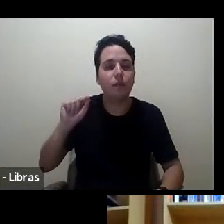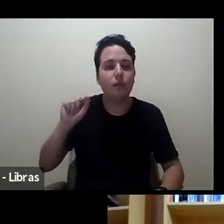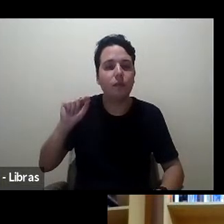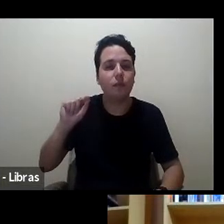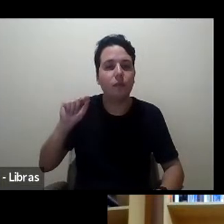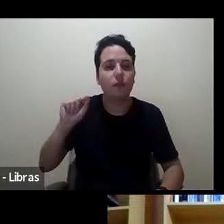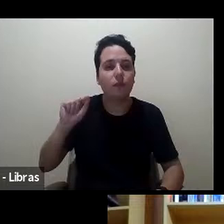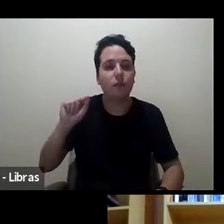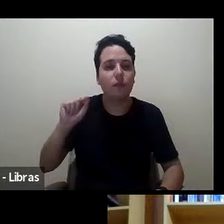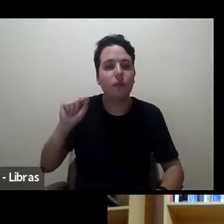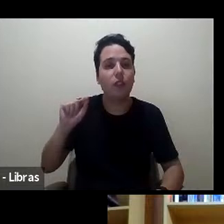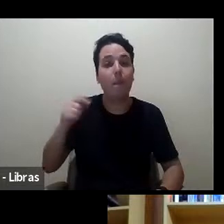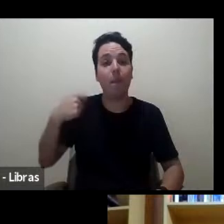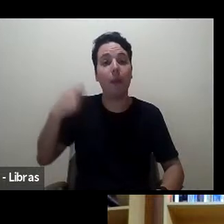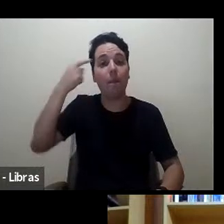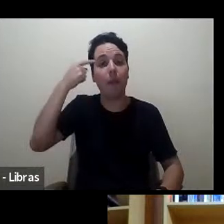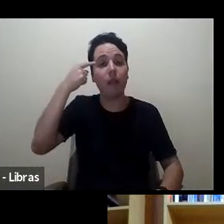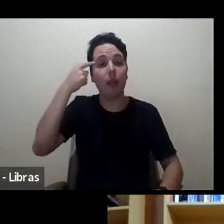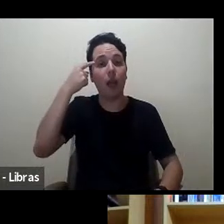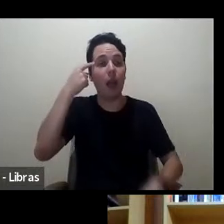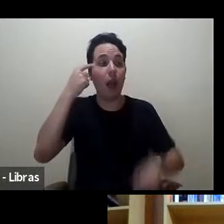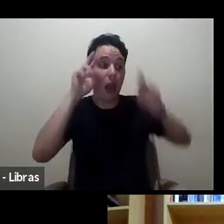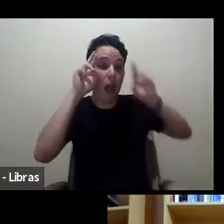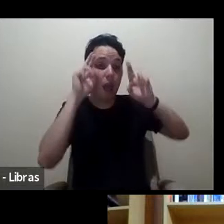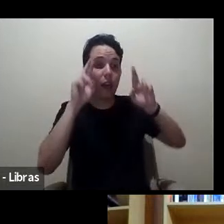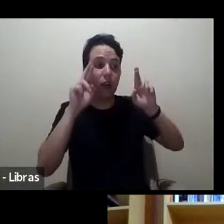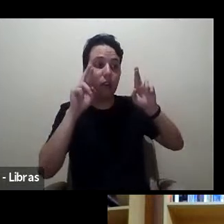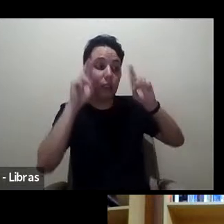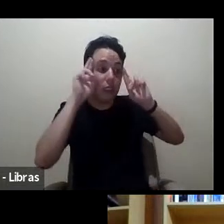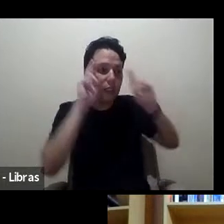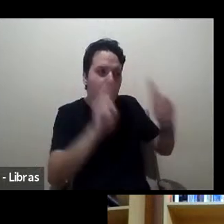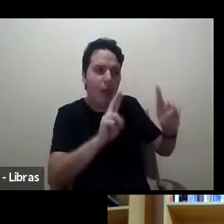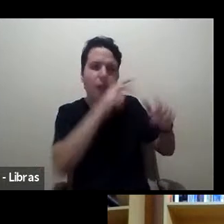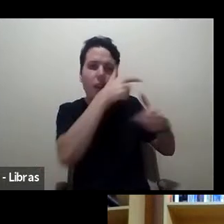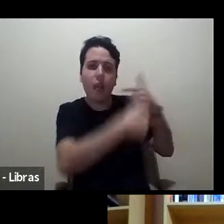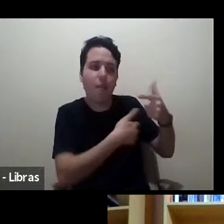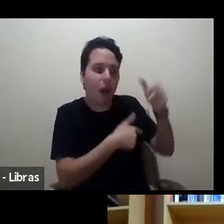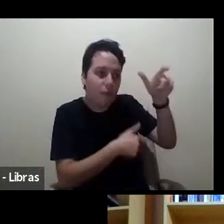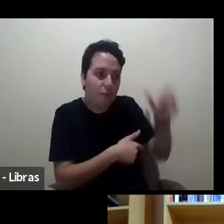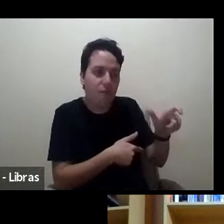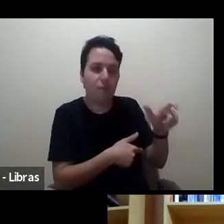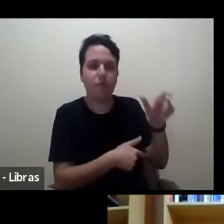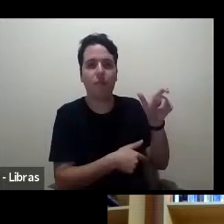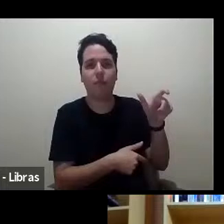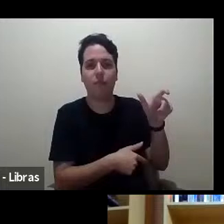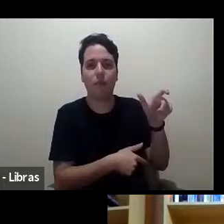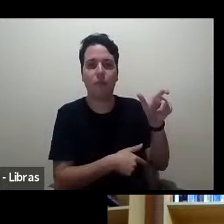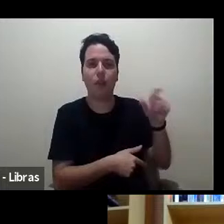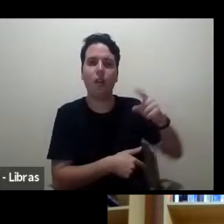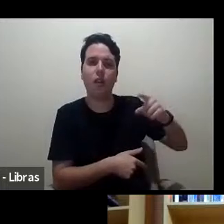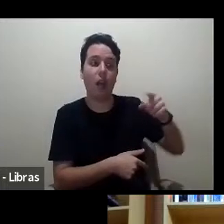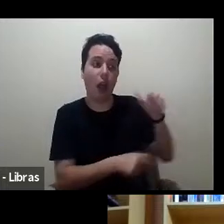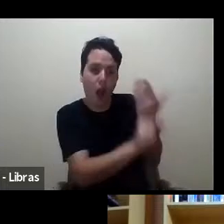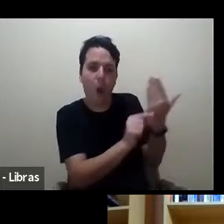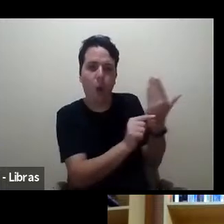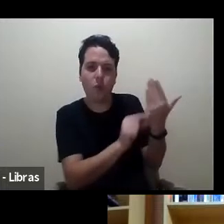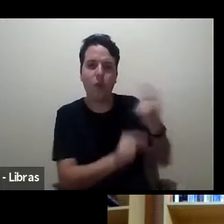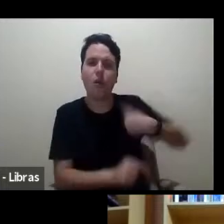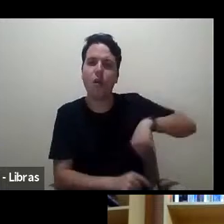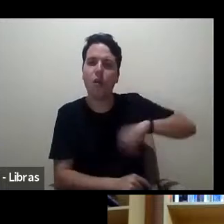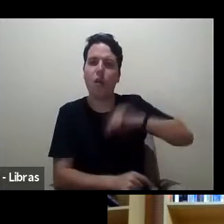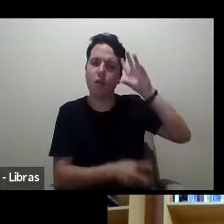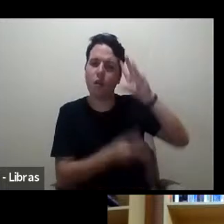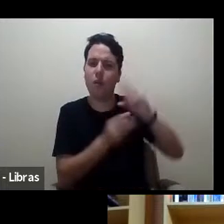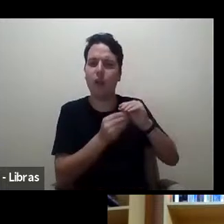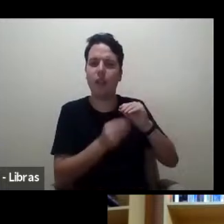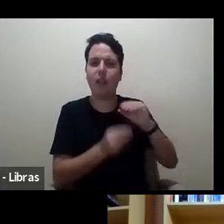no respeito ao trabalho dessa pessoa. A gente entende crítica de maneira muito diferente,